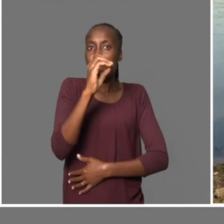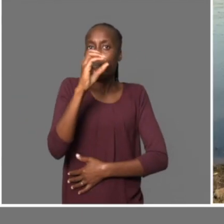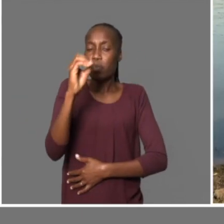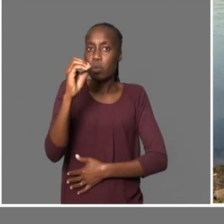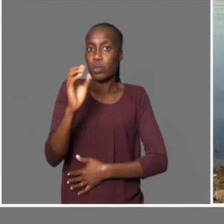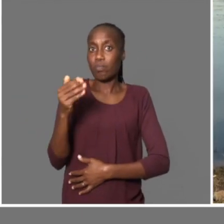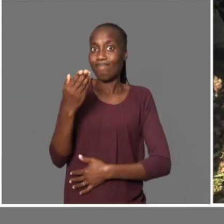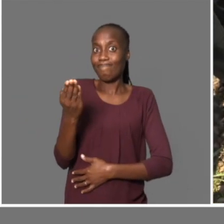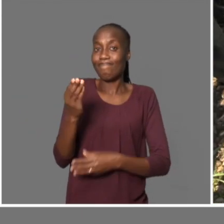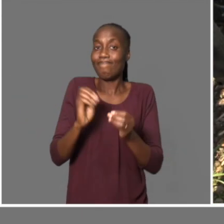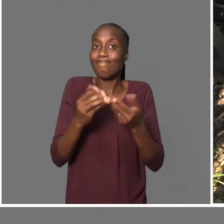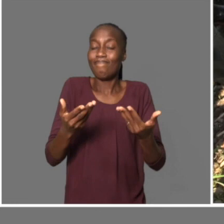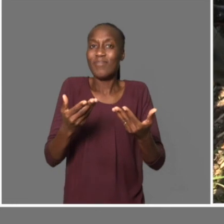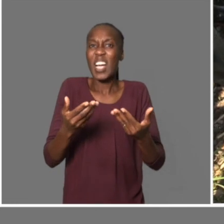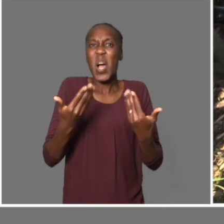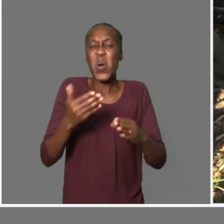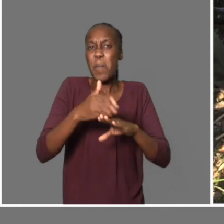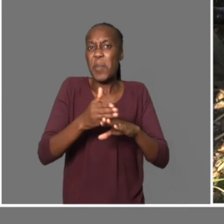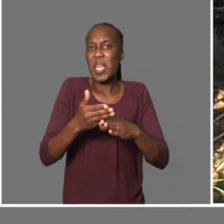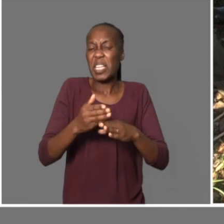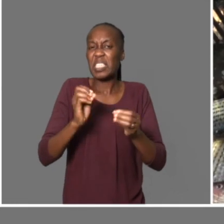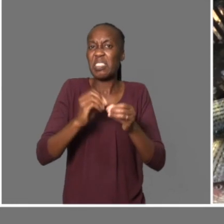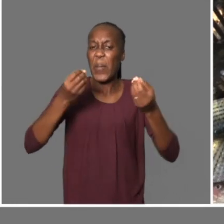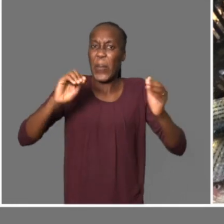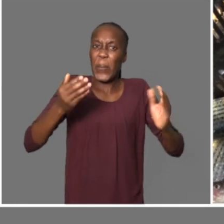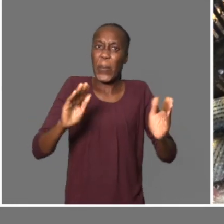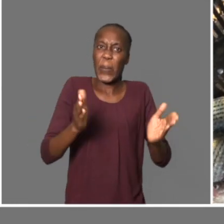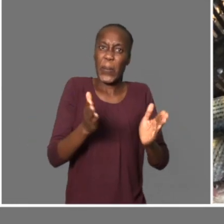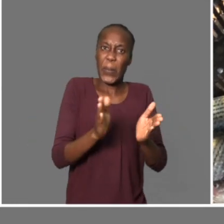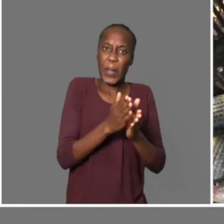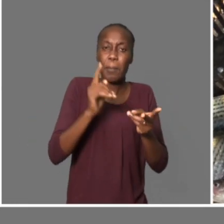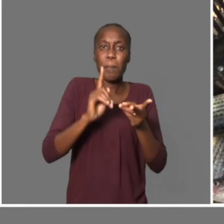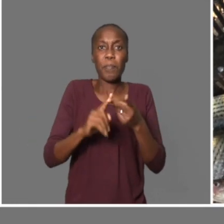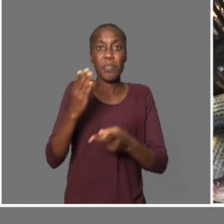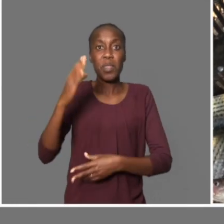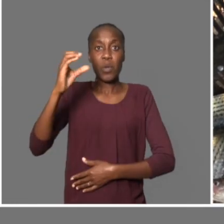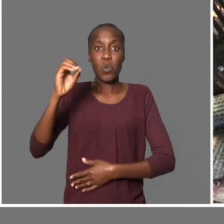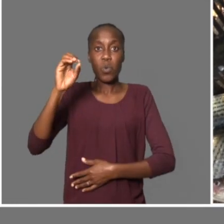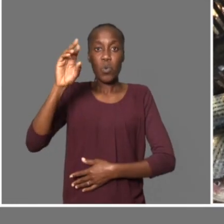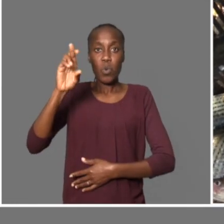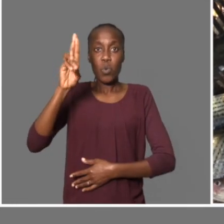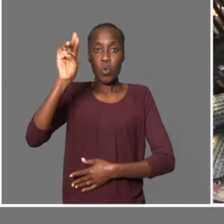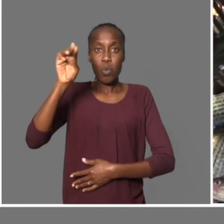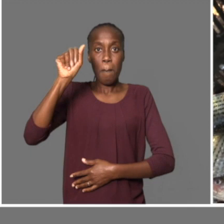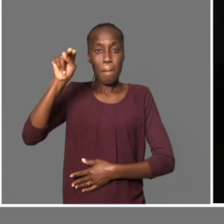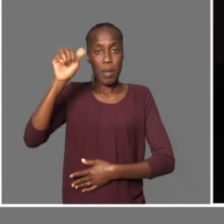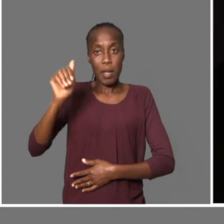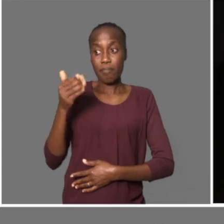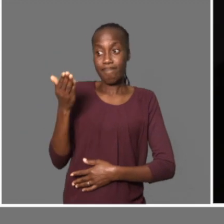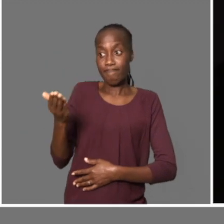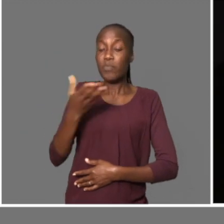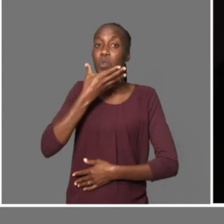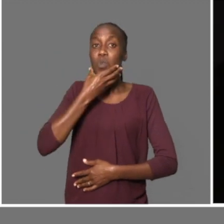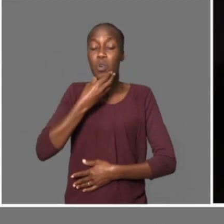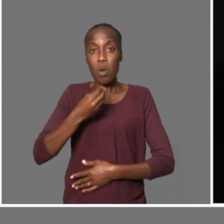começaram a registrar-se escassez de peixe em Curumana, tal como revela Armando. Anos